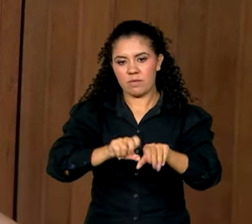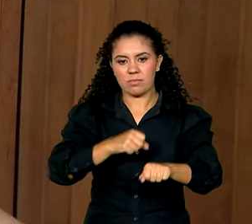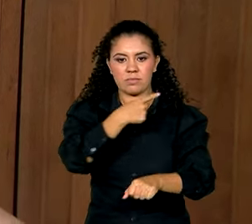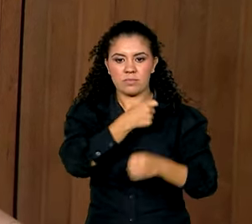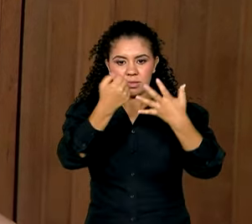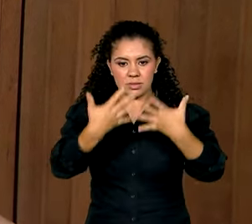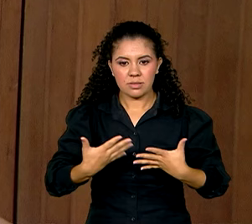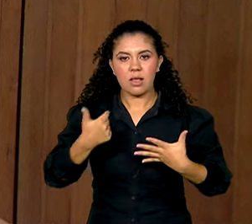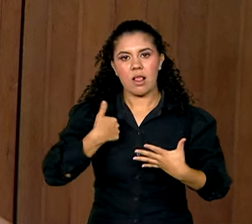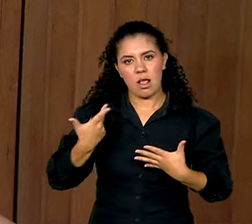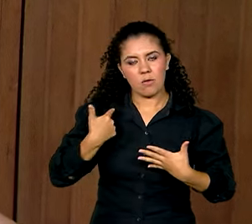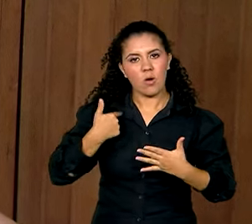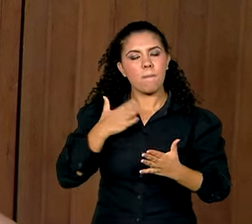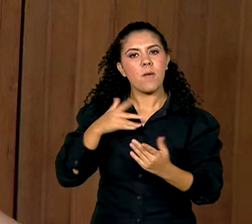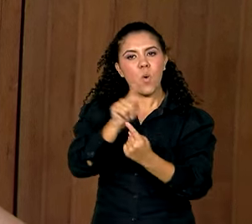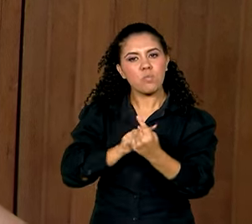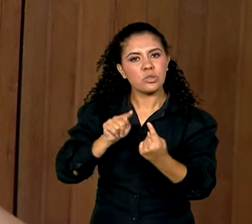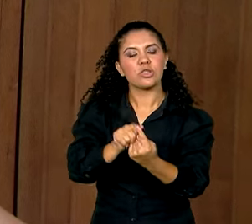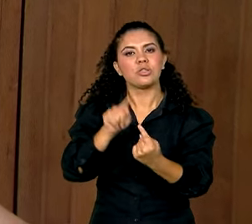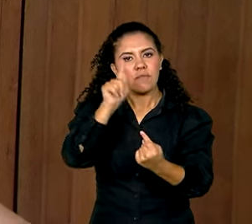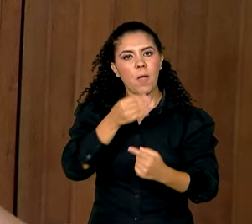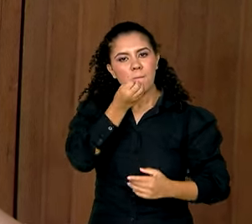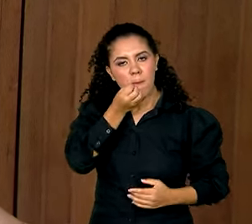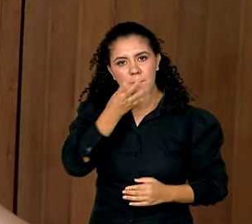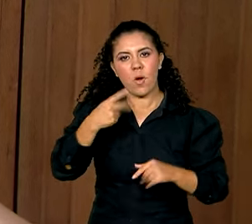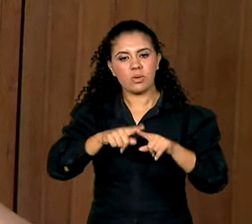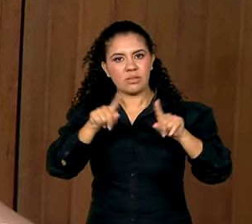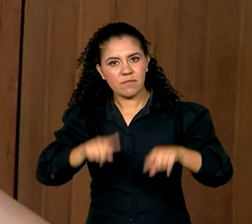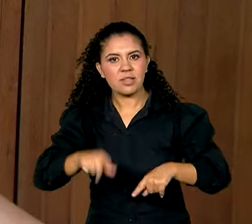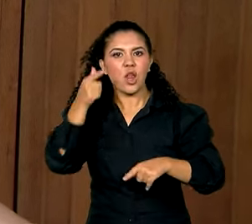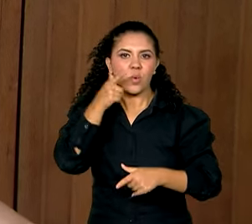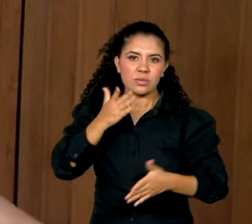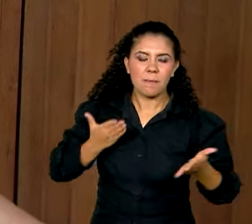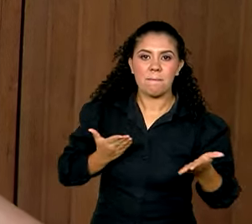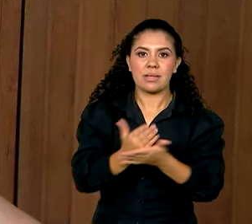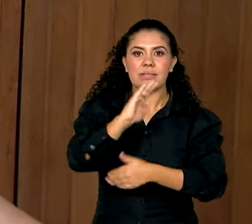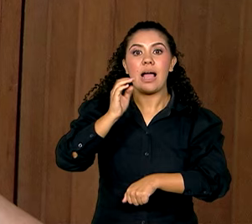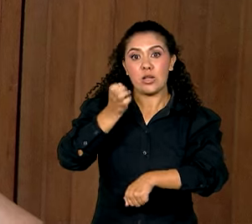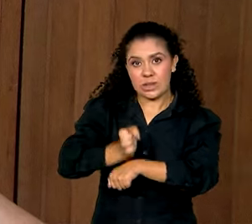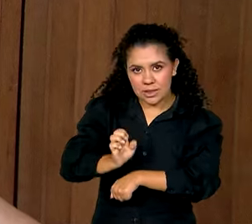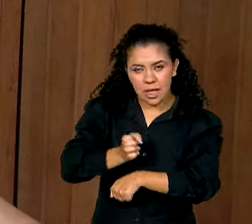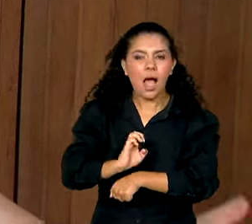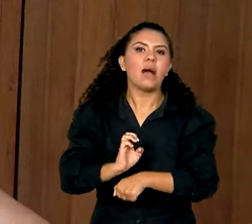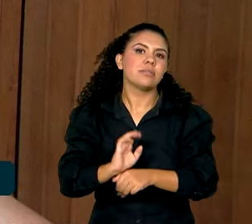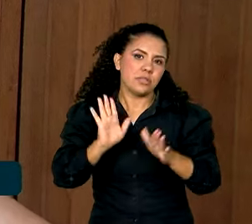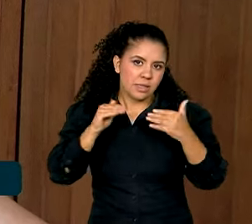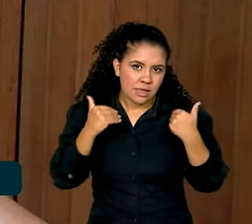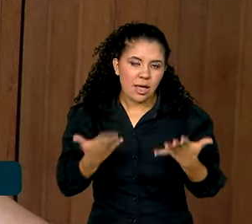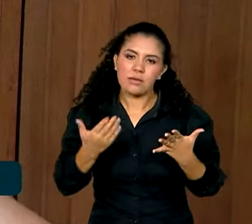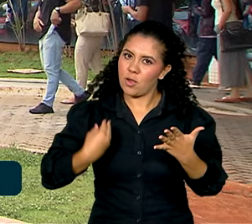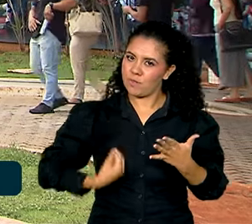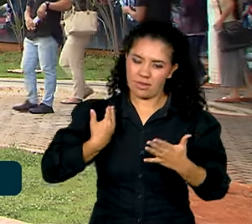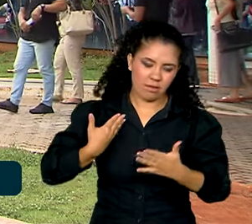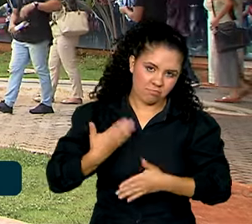ofício e ser uma boa servidora, passar no estágio probatório e aí seguir